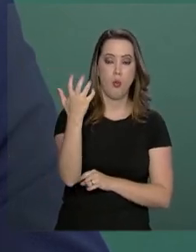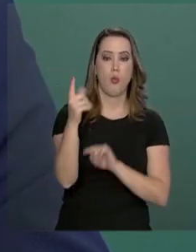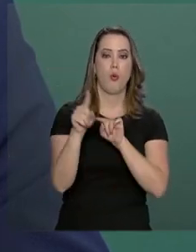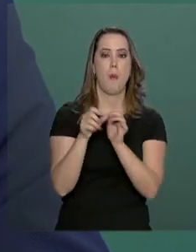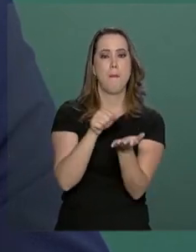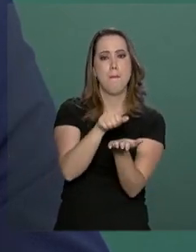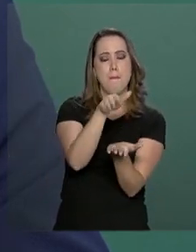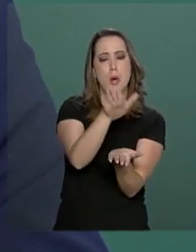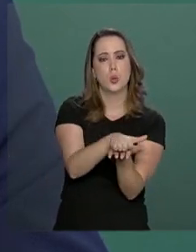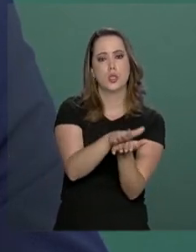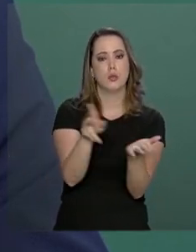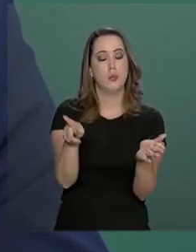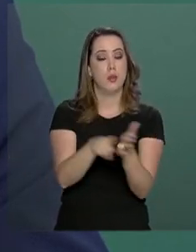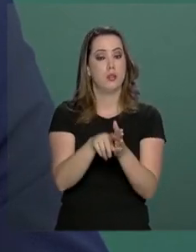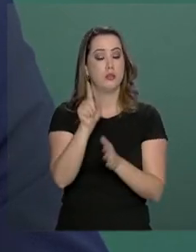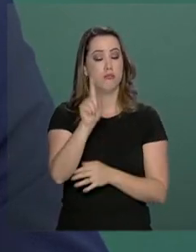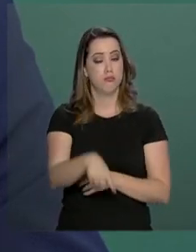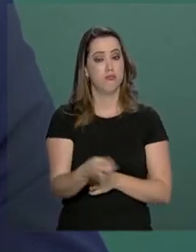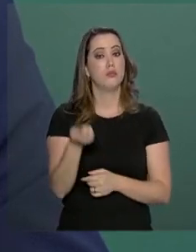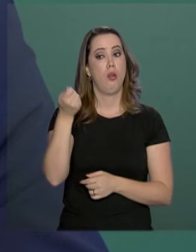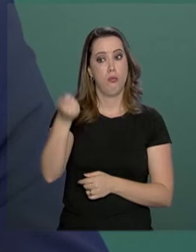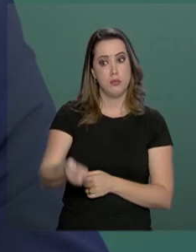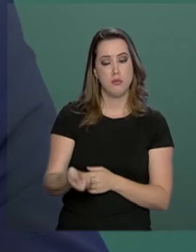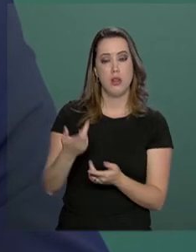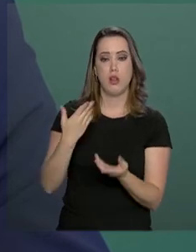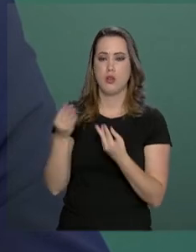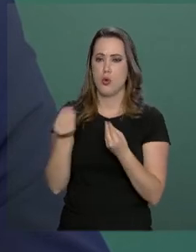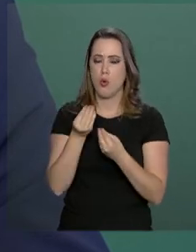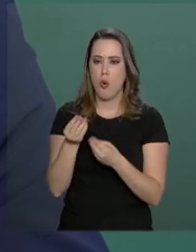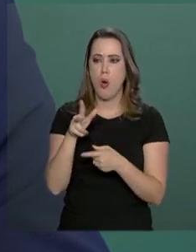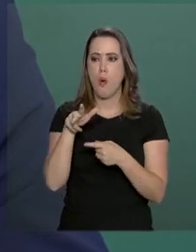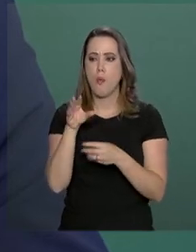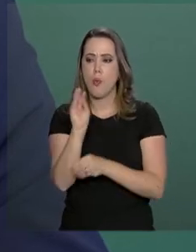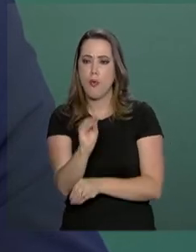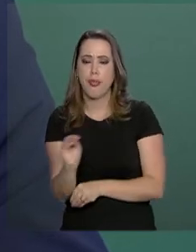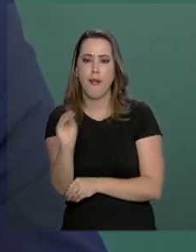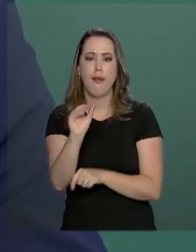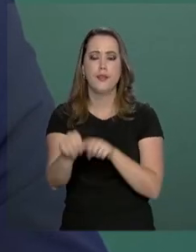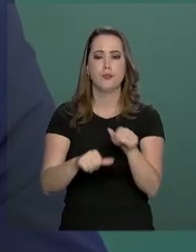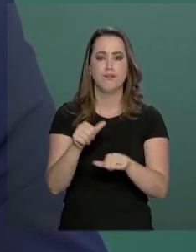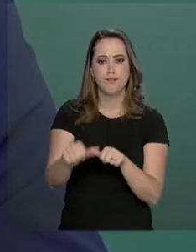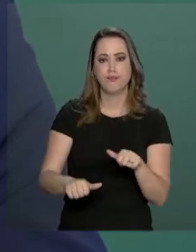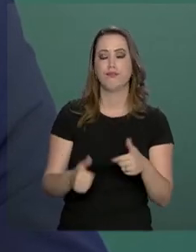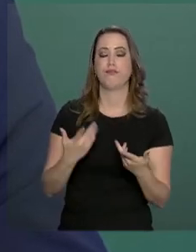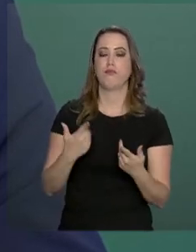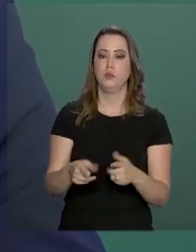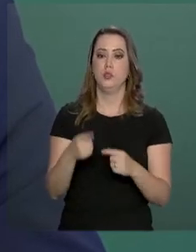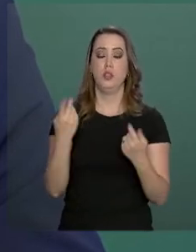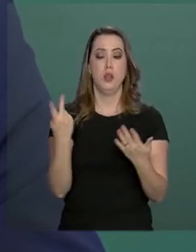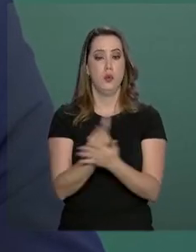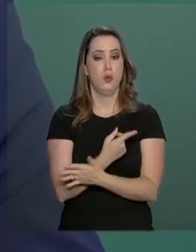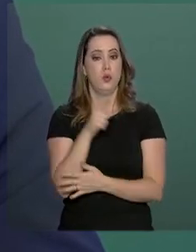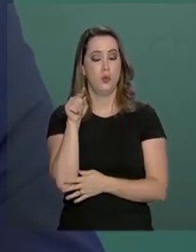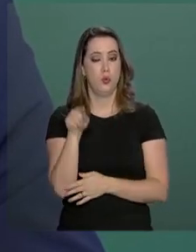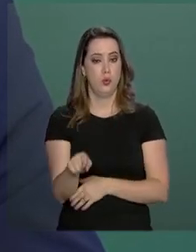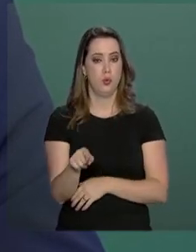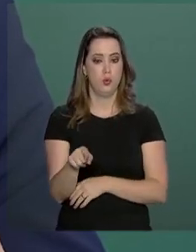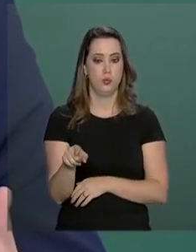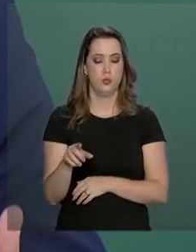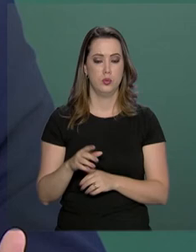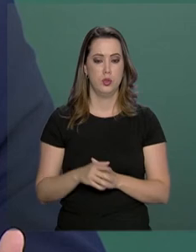multas inerentes, compensações e medidas reparatórias sejam tomadas em caráter